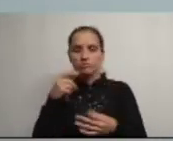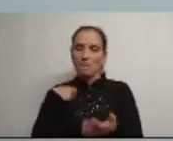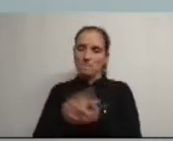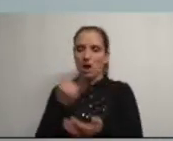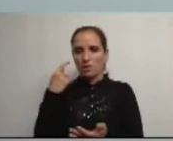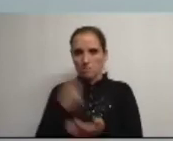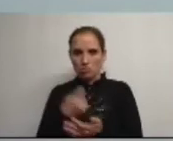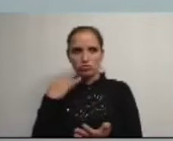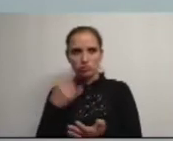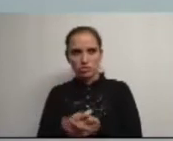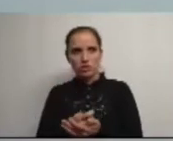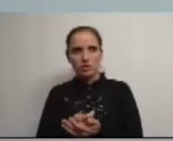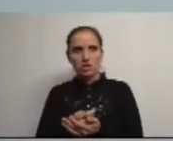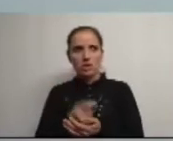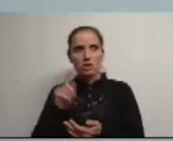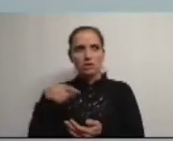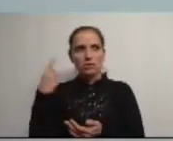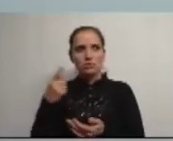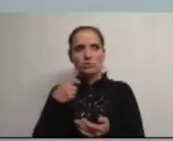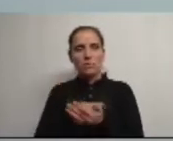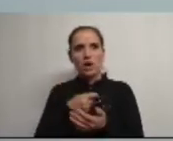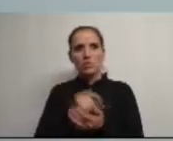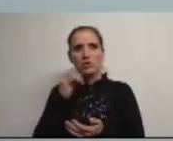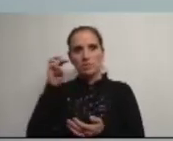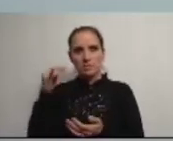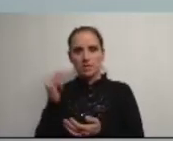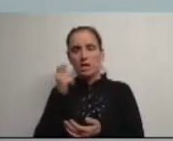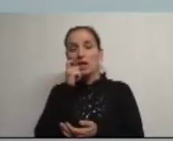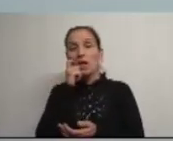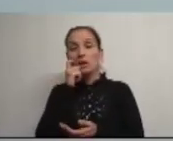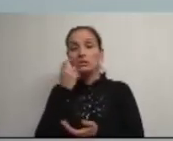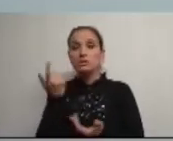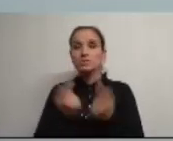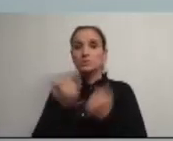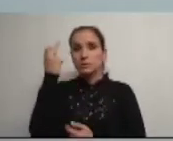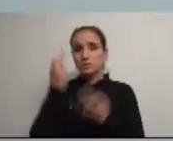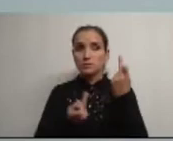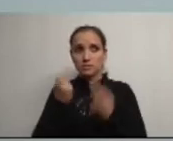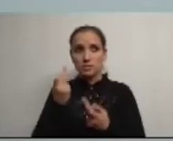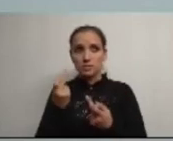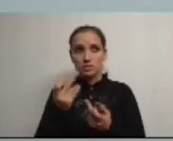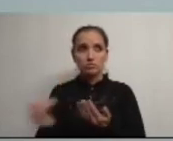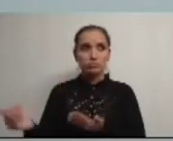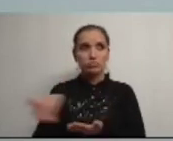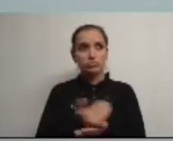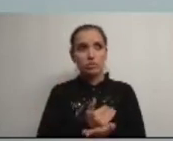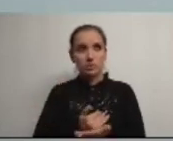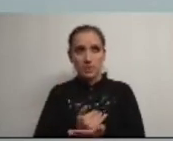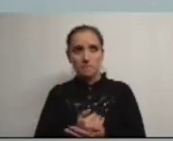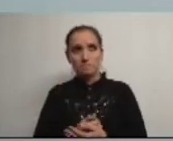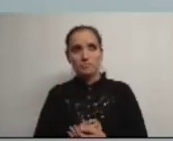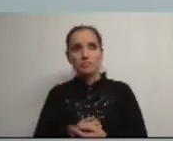impostos entre outros pagam o IMI que em maior ou menor grau confortam as receitas desta autarquia